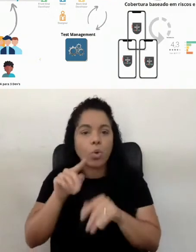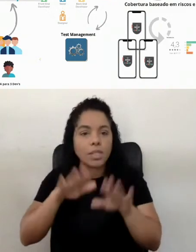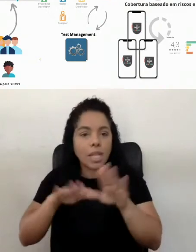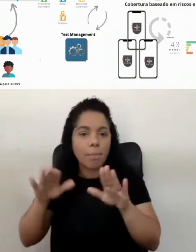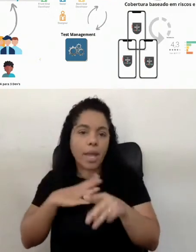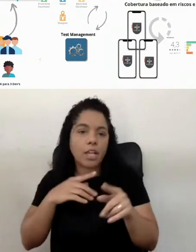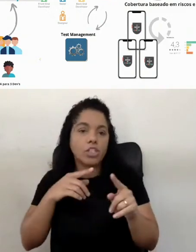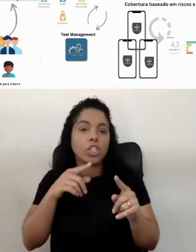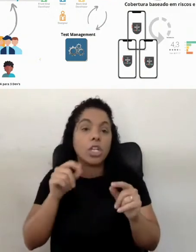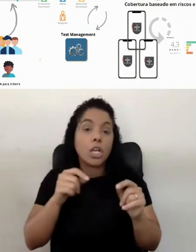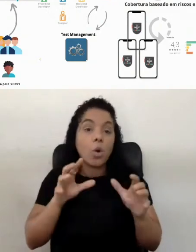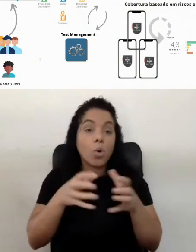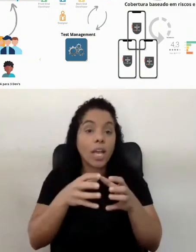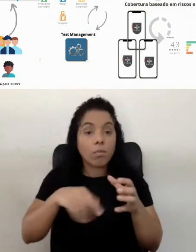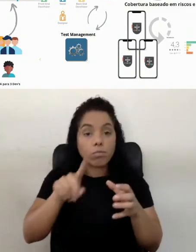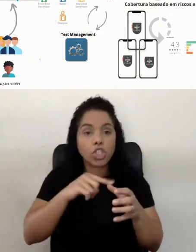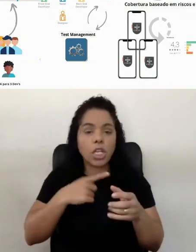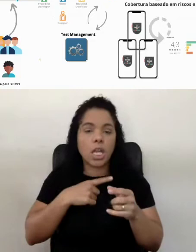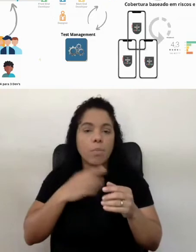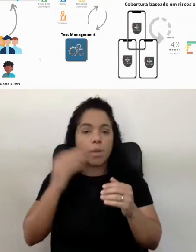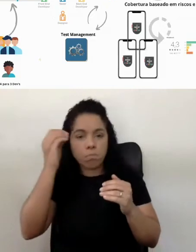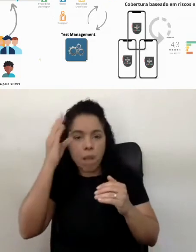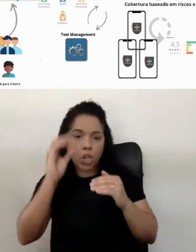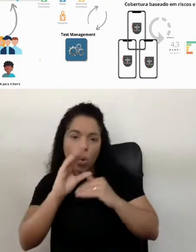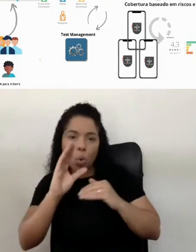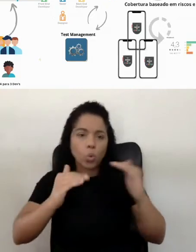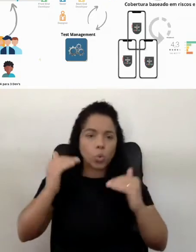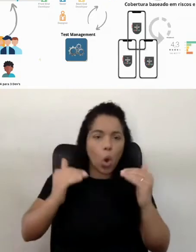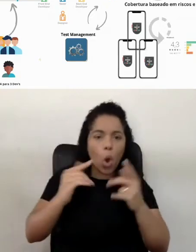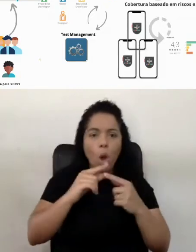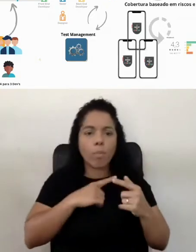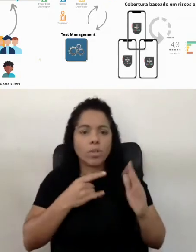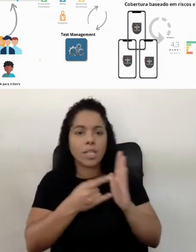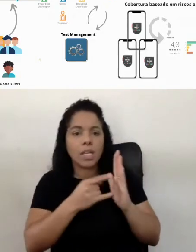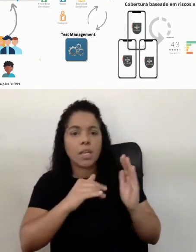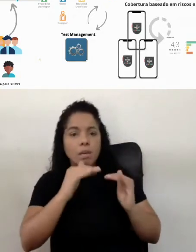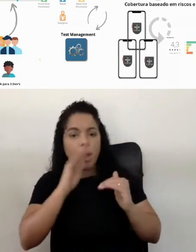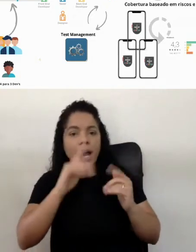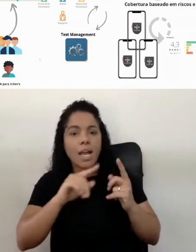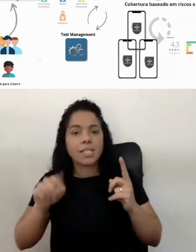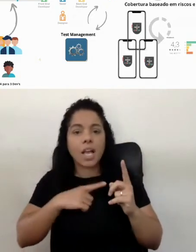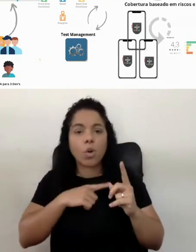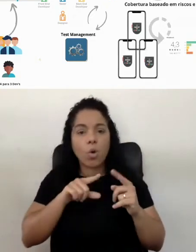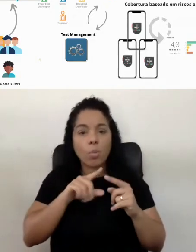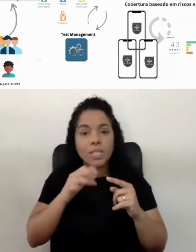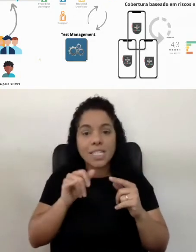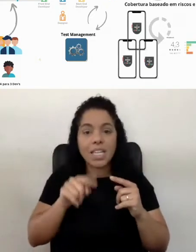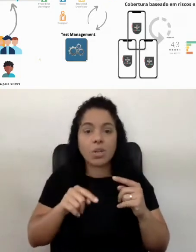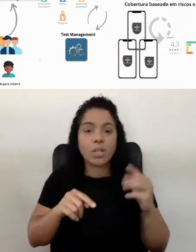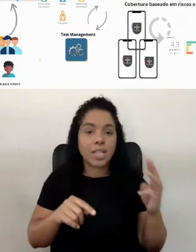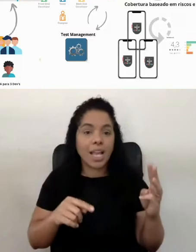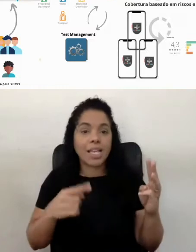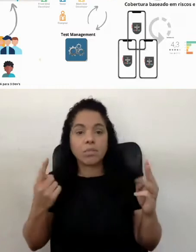ajudam, de fato, a testarem, daí a proporção pode ser maior, mas quando ainda a cultura é de silos, a proporção é 3.